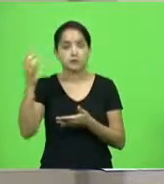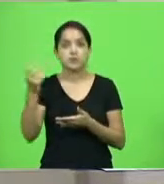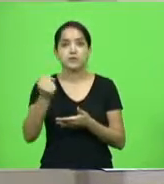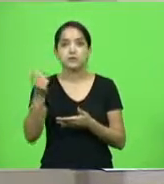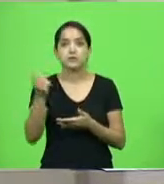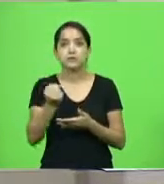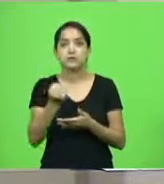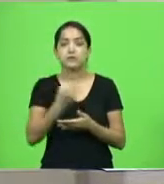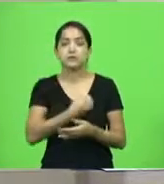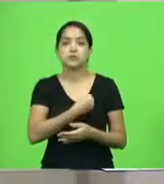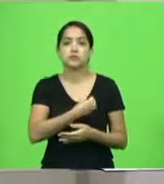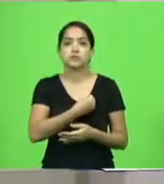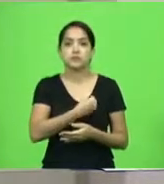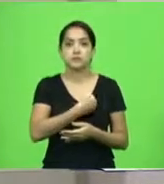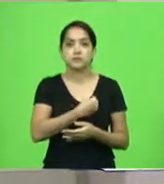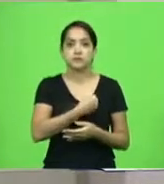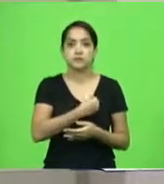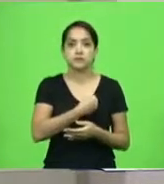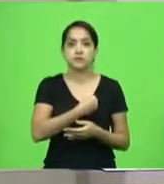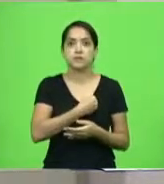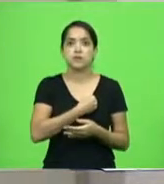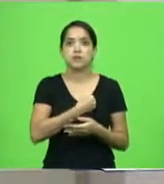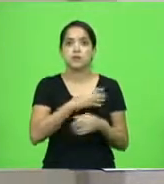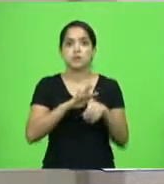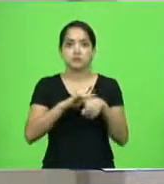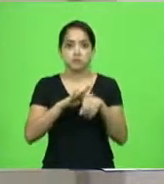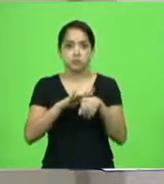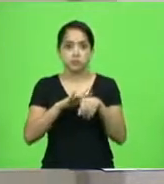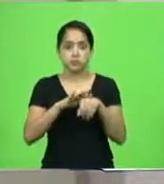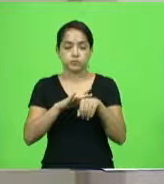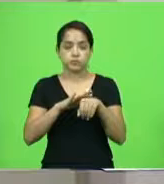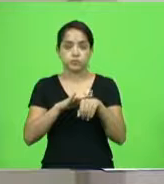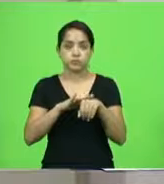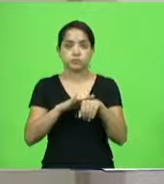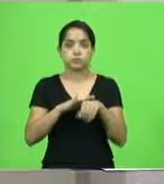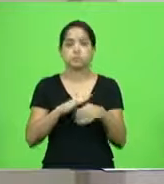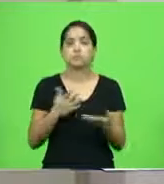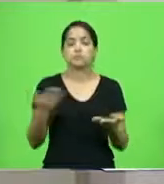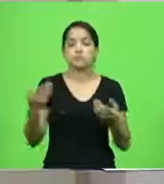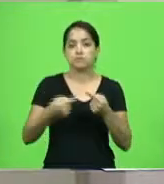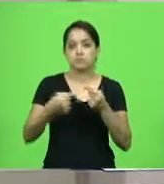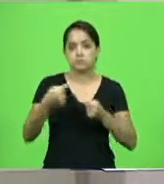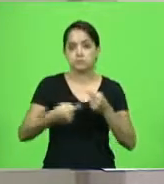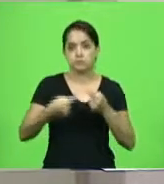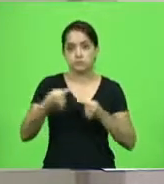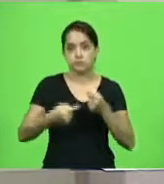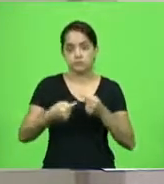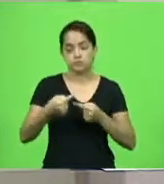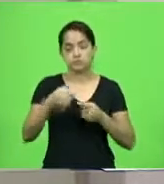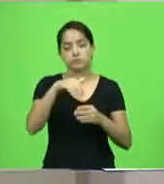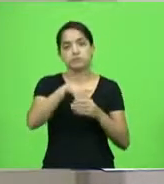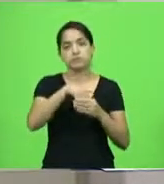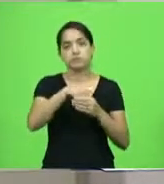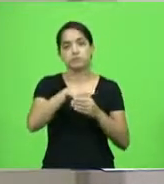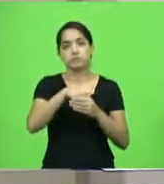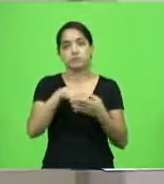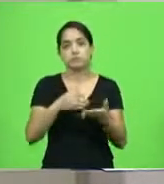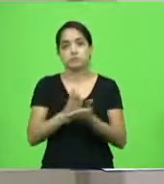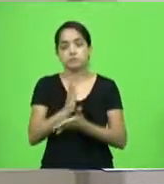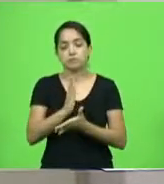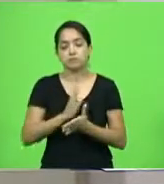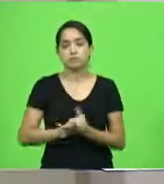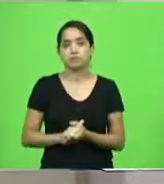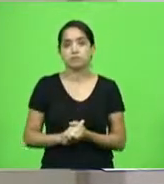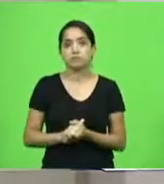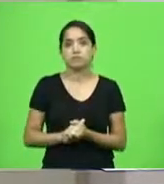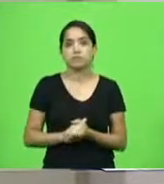existência de brucellose e tuberculose bovina. Em discussão, em votação, aprovado.